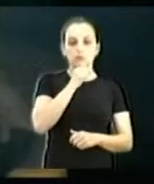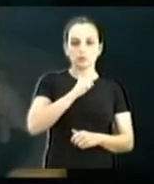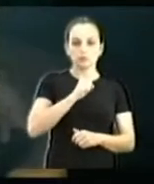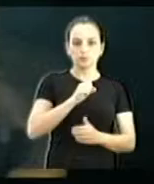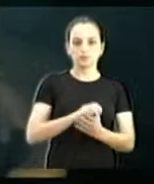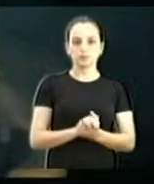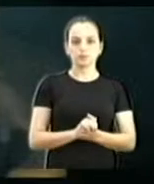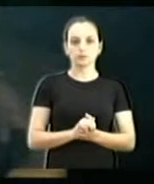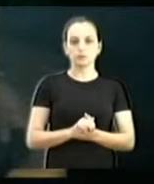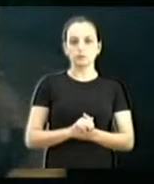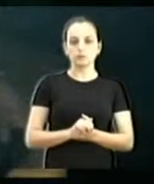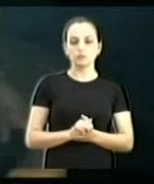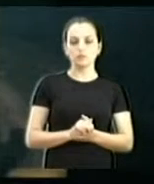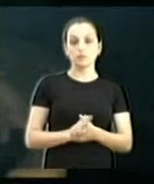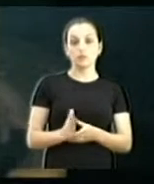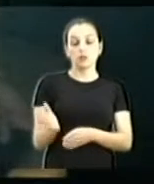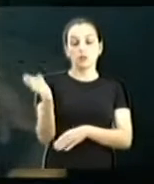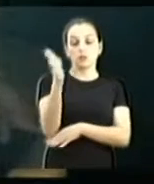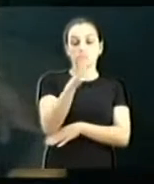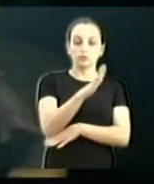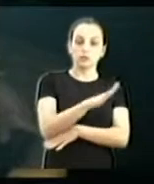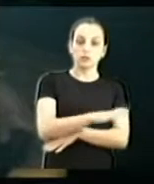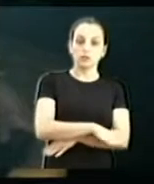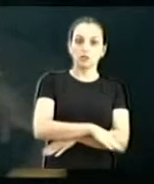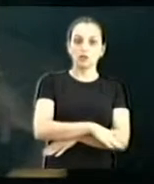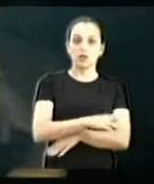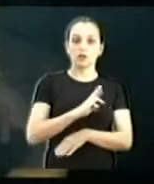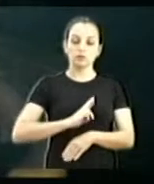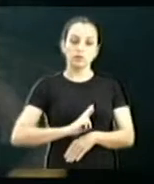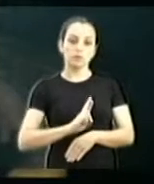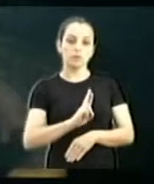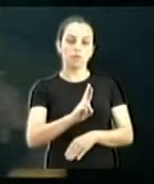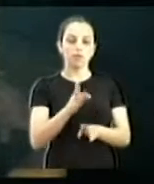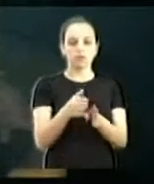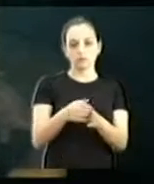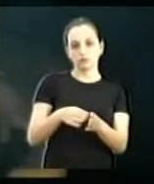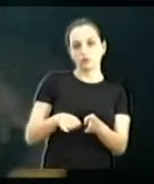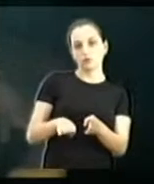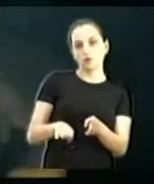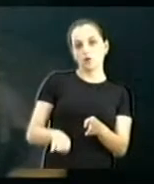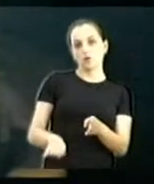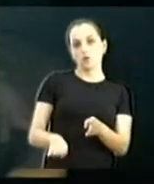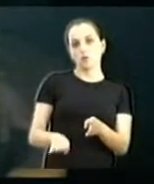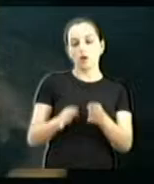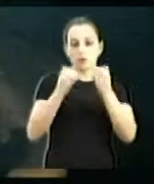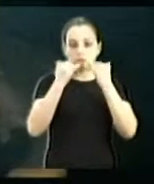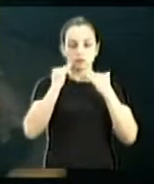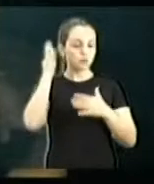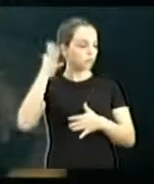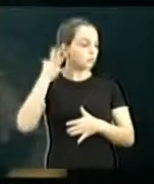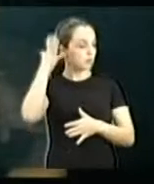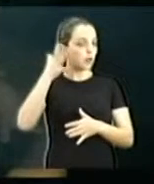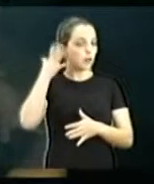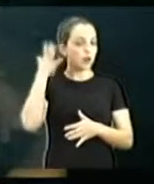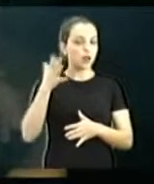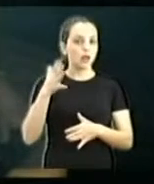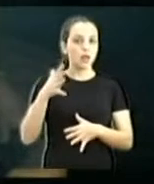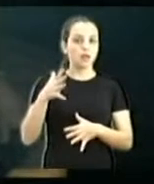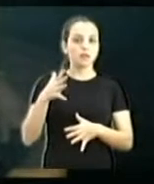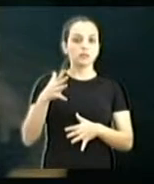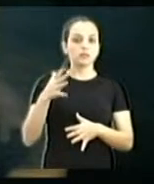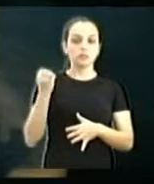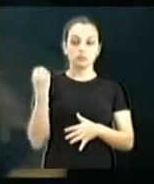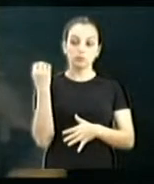Próximo. A tarde também deste dia, representamos a Câmara em palestra sobre o curso de turismo rural, na Associação, no